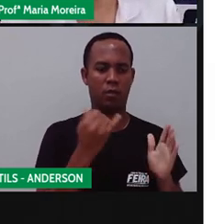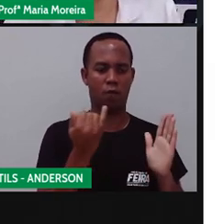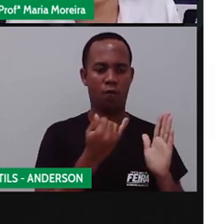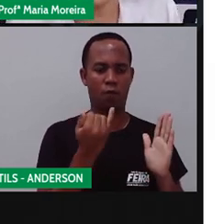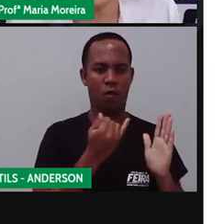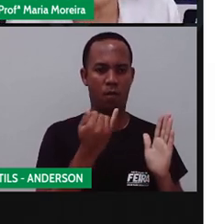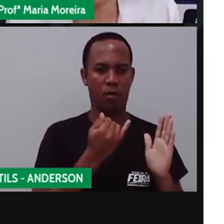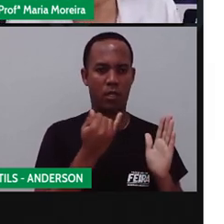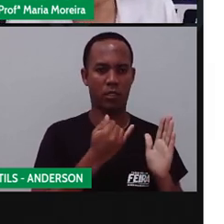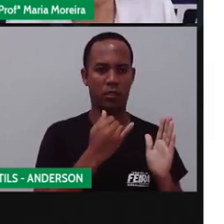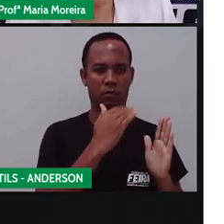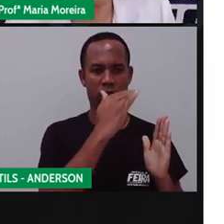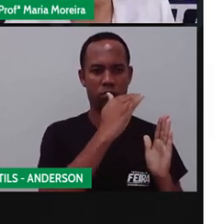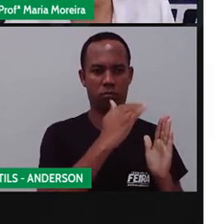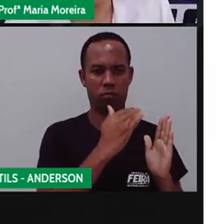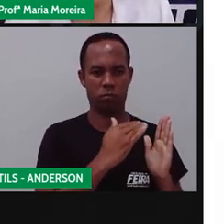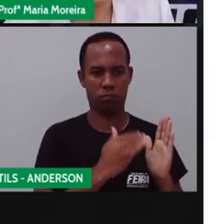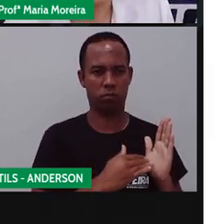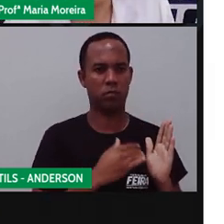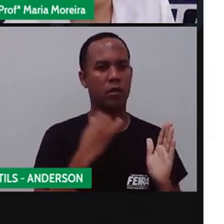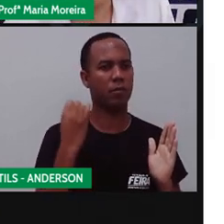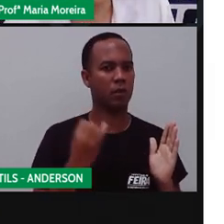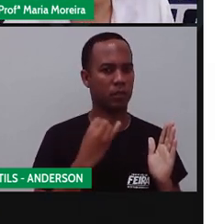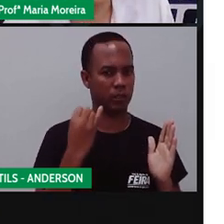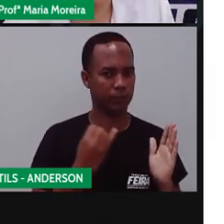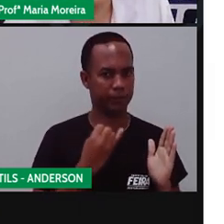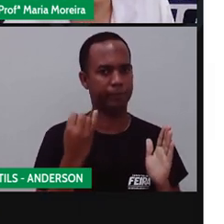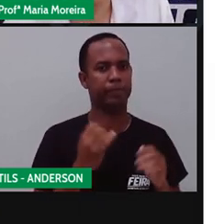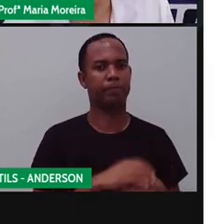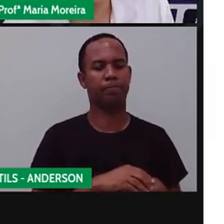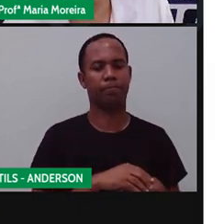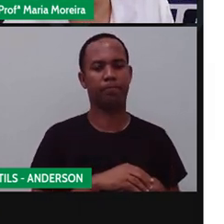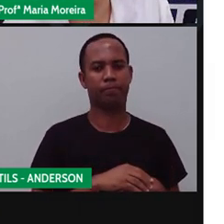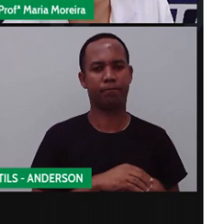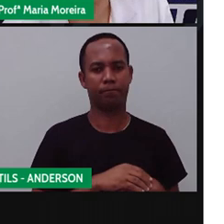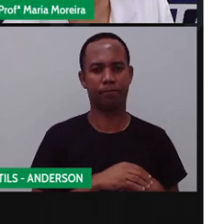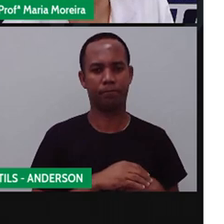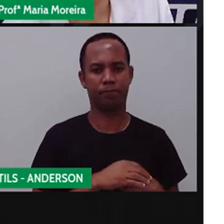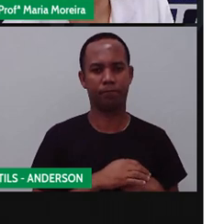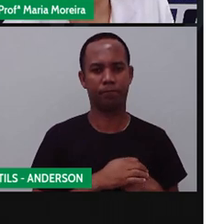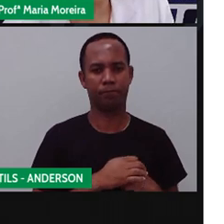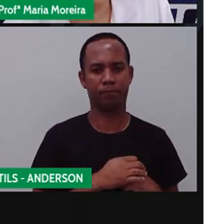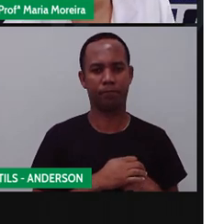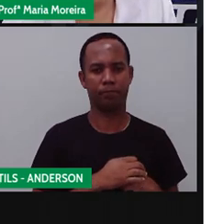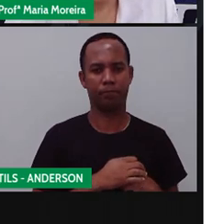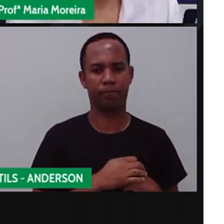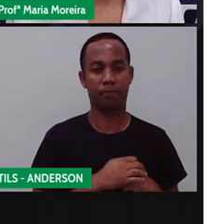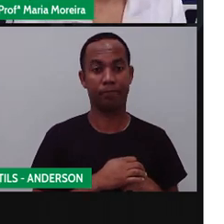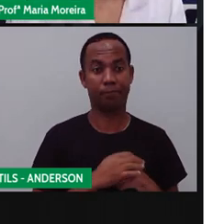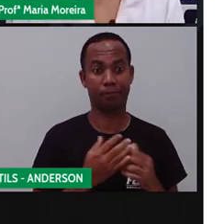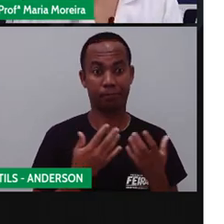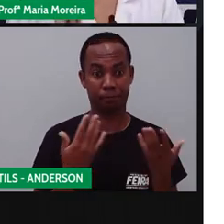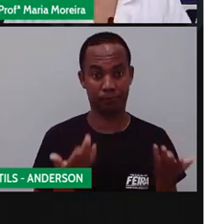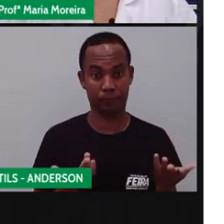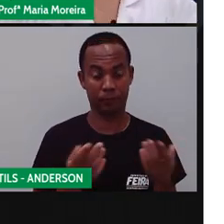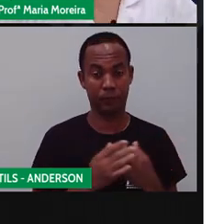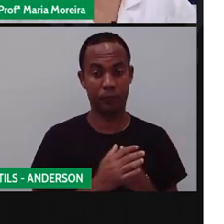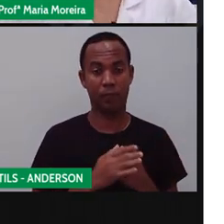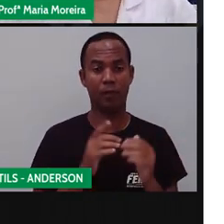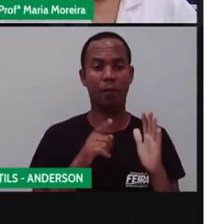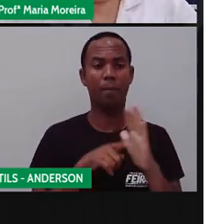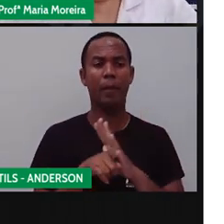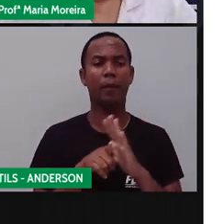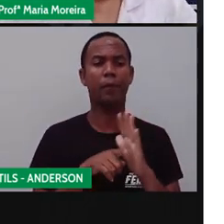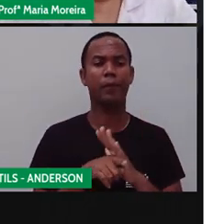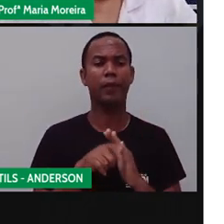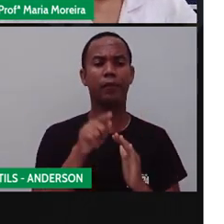orientações. Pra poder fazer minha receita direitinho, né? Bom, aí eu vou perguntar